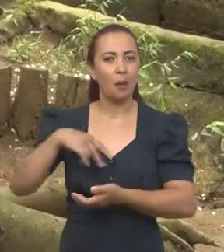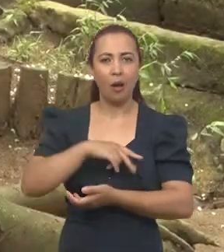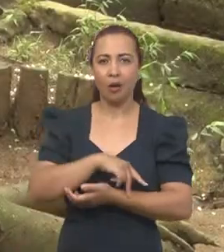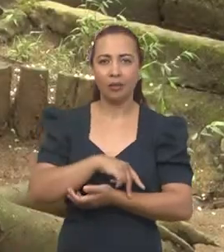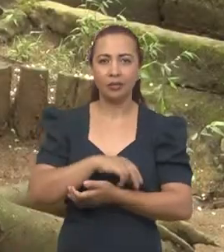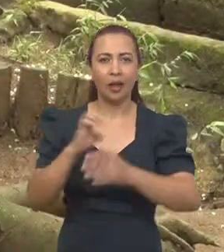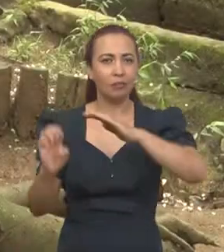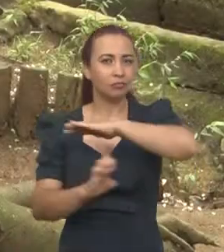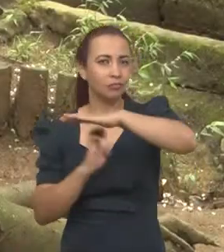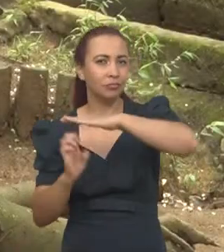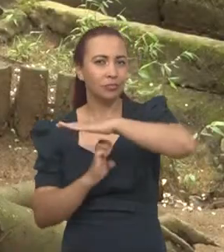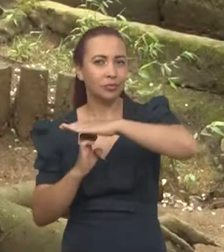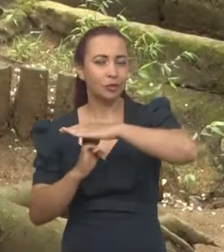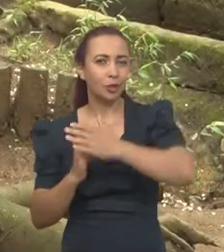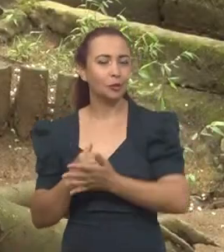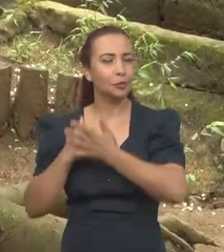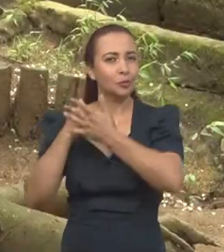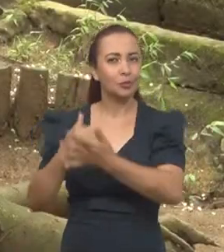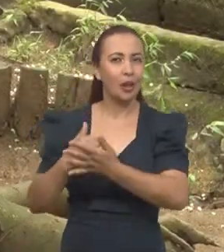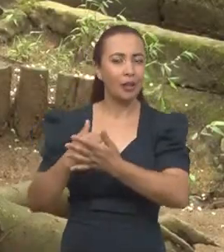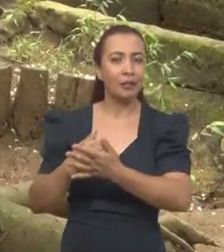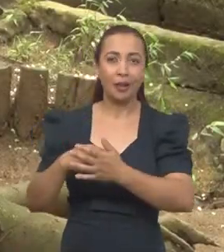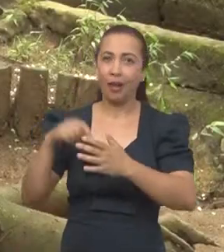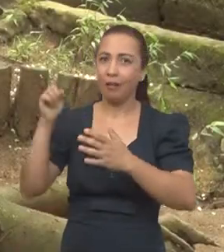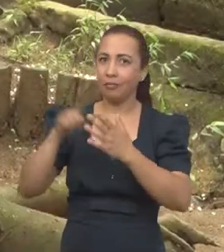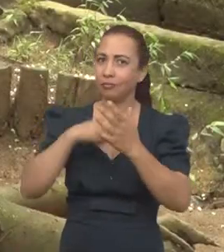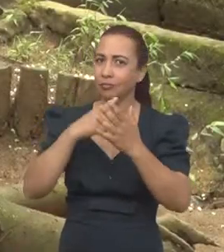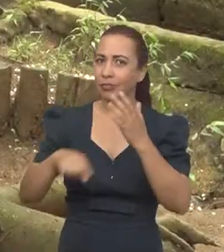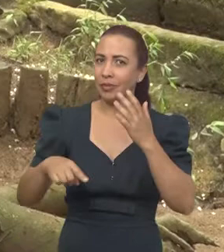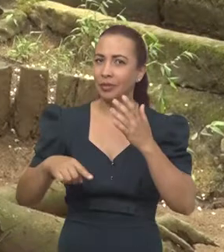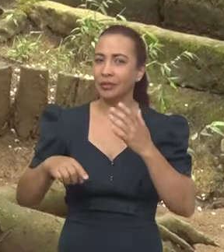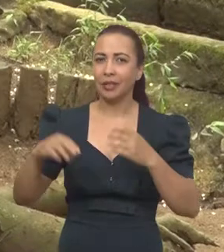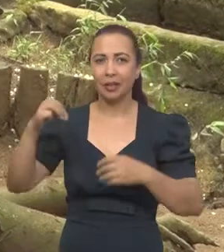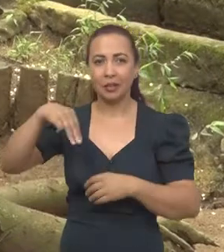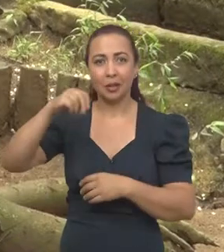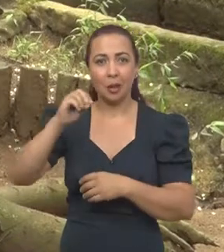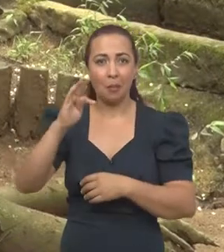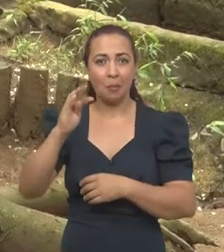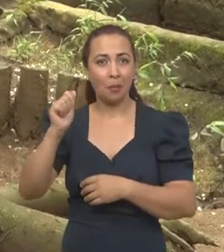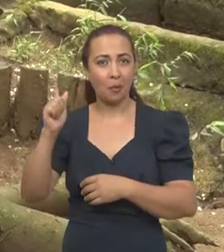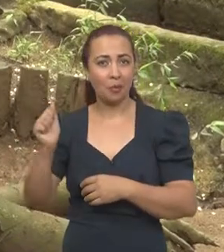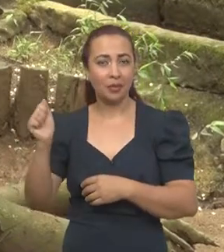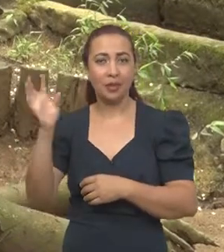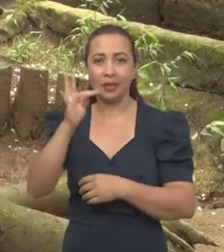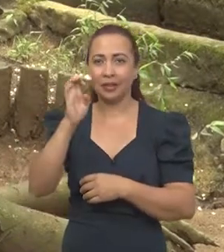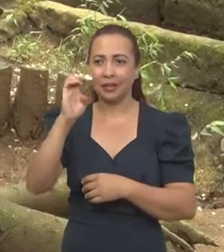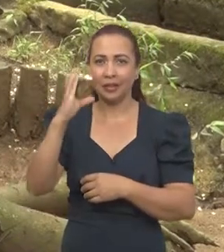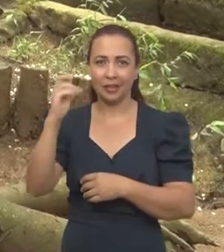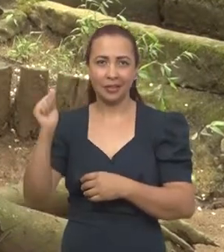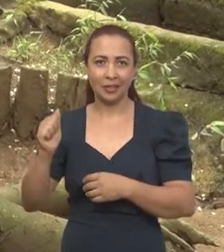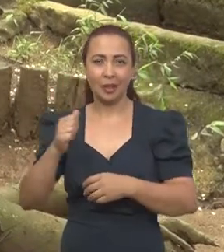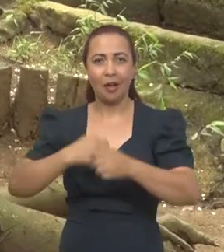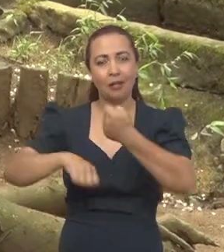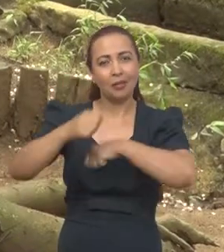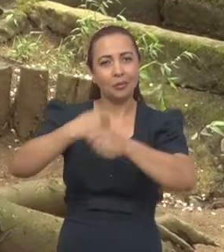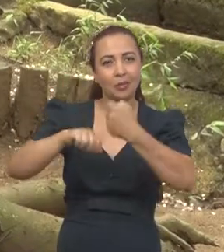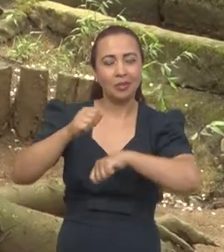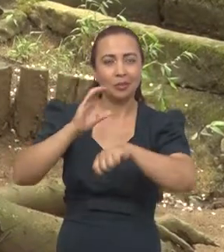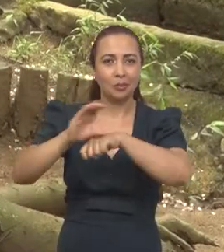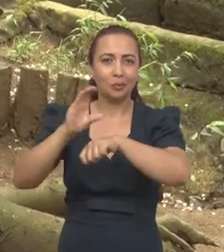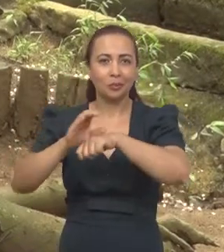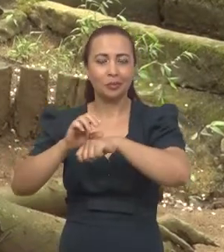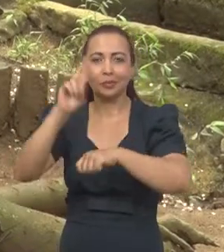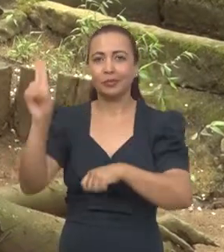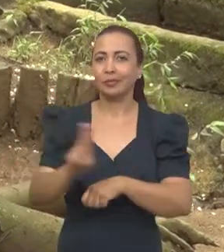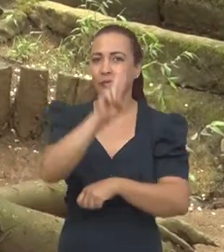Moda, empreendedorismo e sustentabilidade são as marcas da Moda Teca, projeto de extensão do curso de administração da